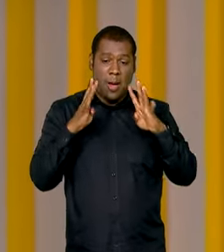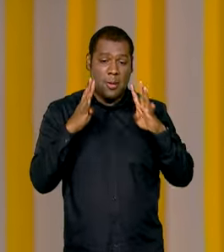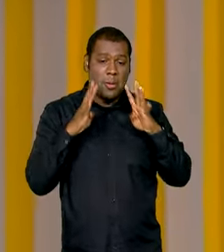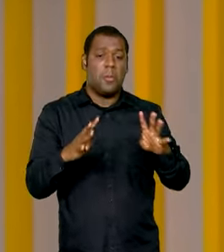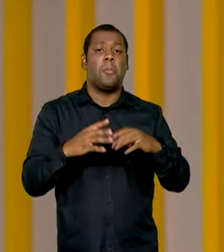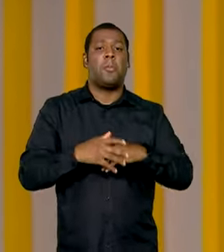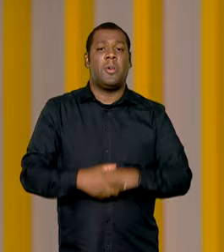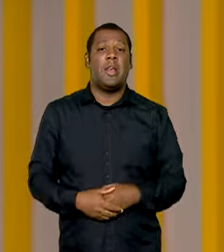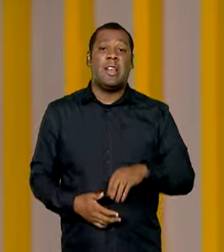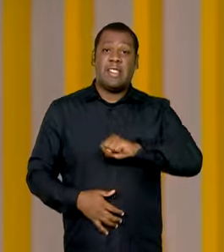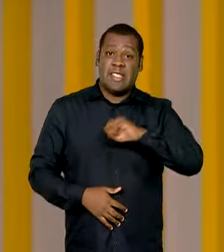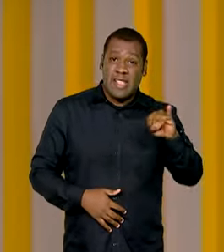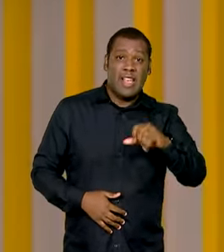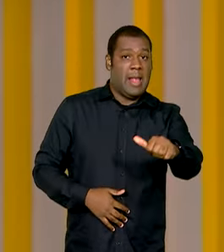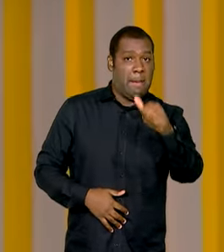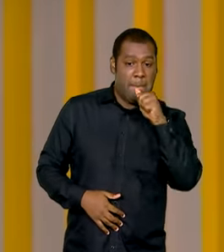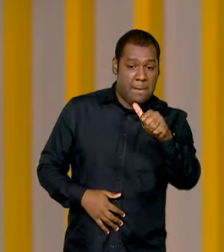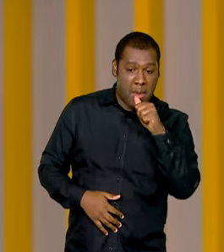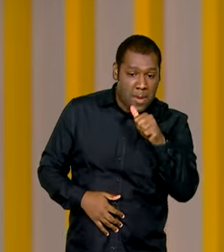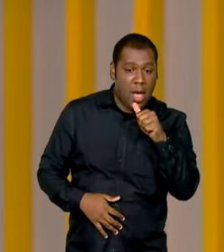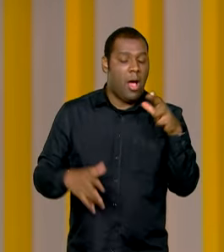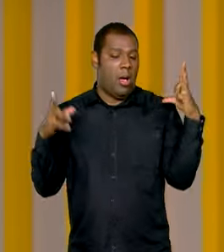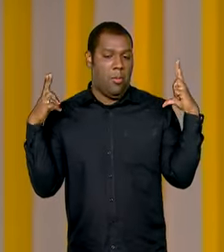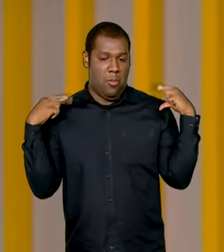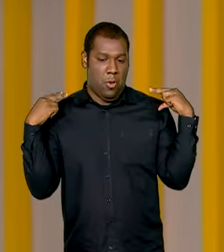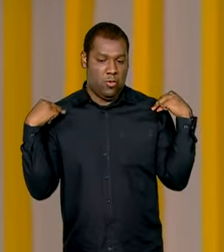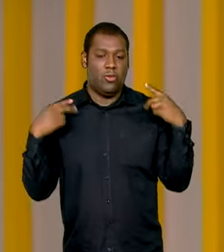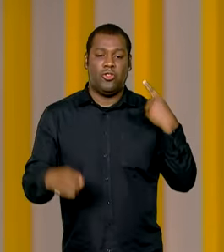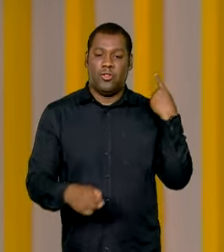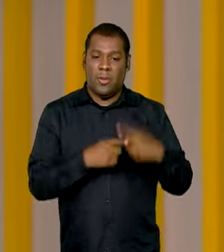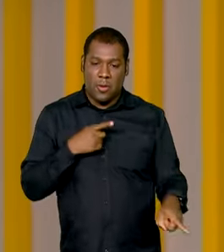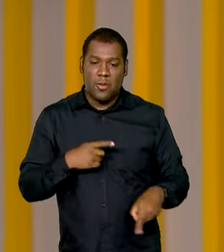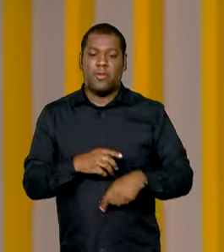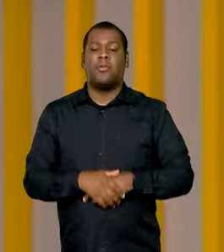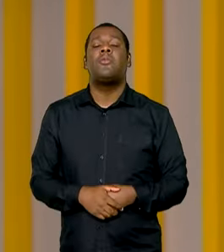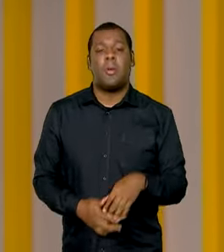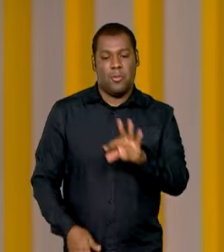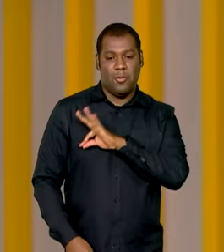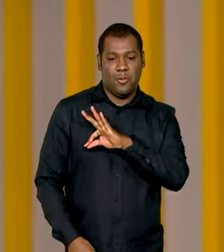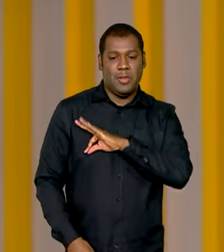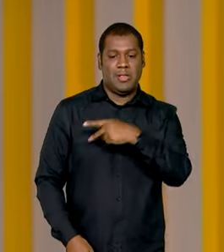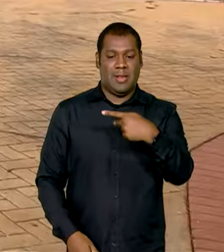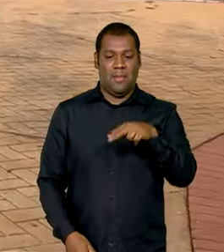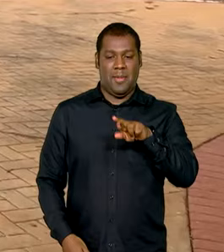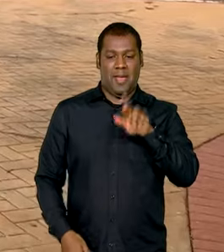é? Se beber, não dirija. É o que lembra o porta-voz da PRF. Acompanhe.